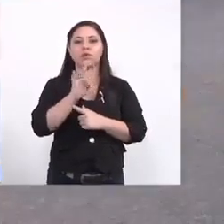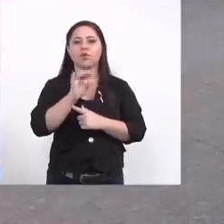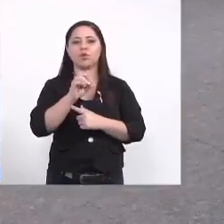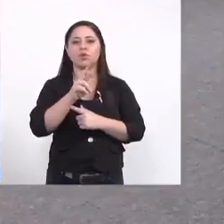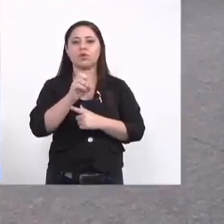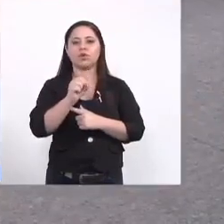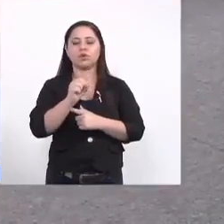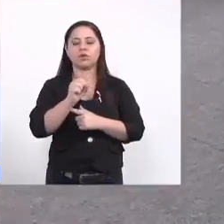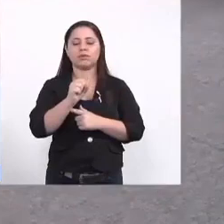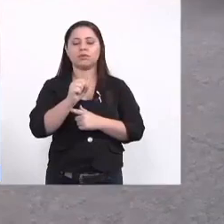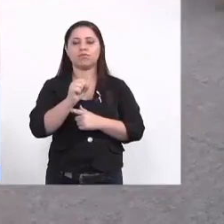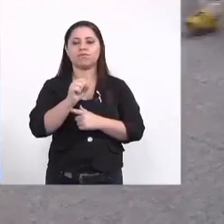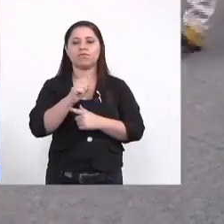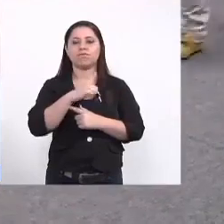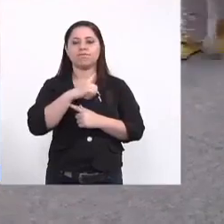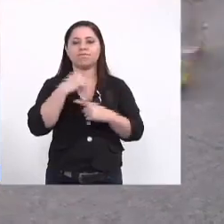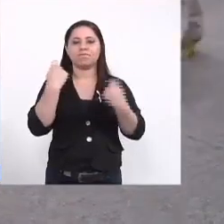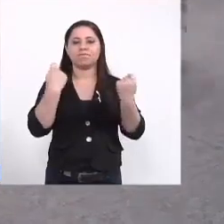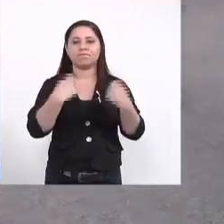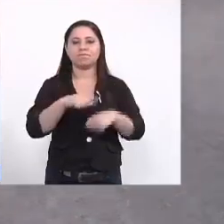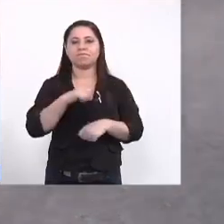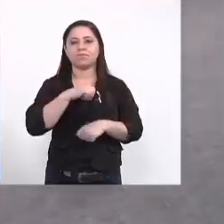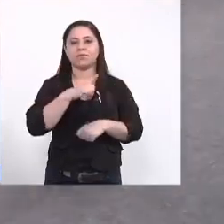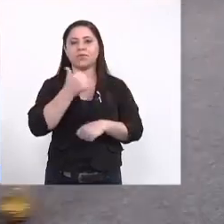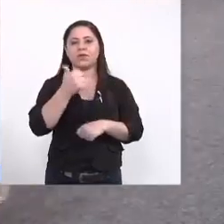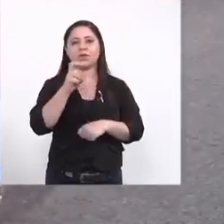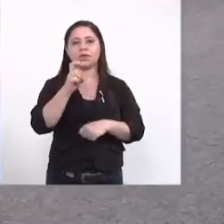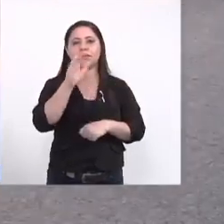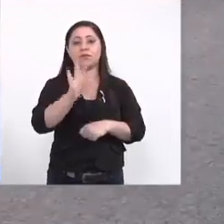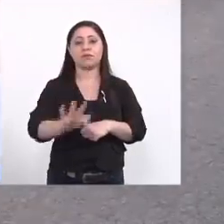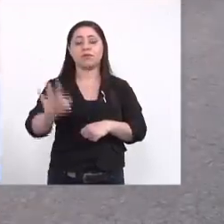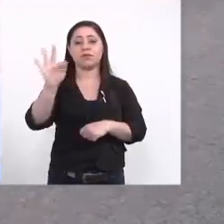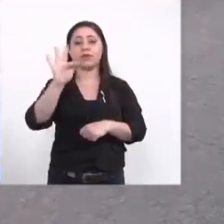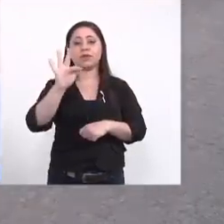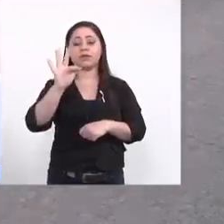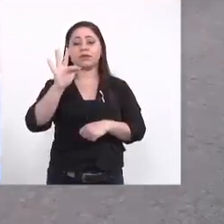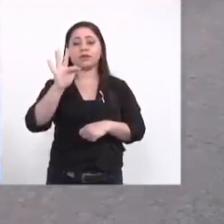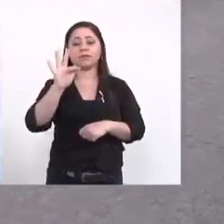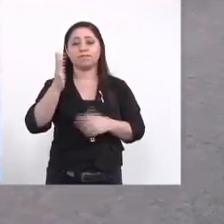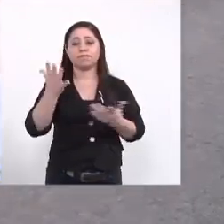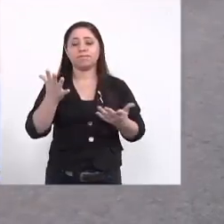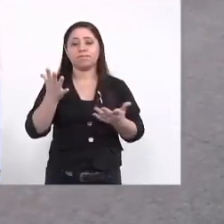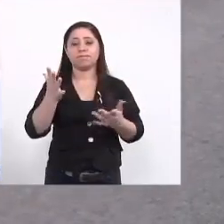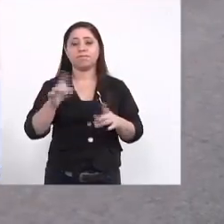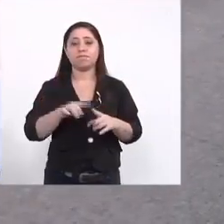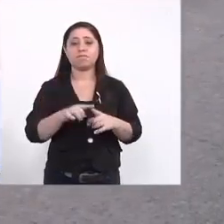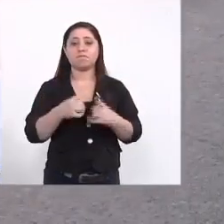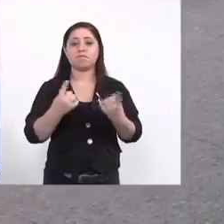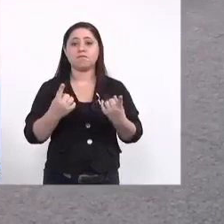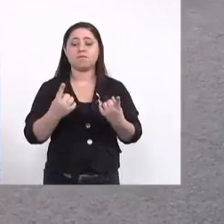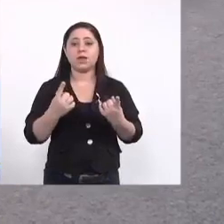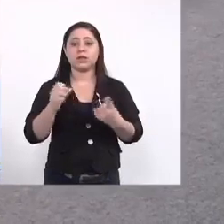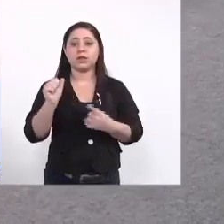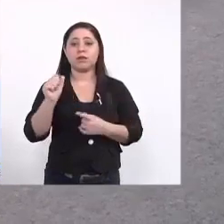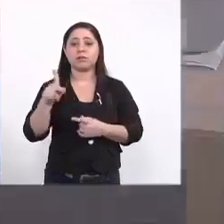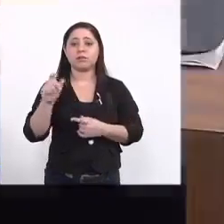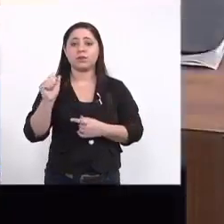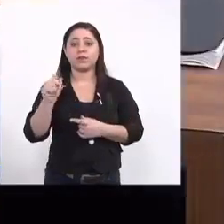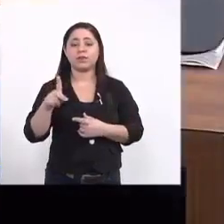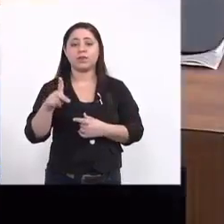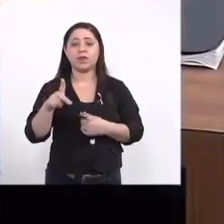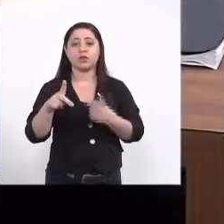nós devemos ter uns 15 federais né Rafael provavelmente se aposentando